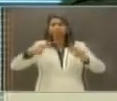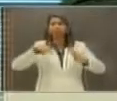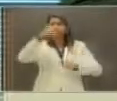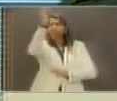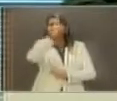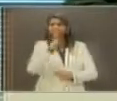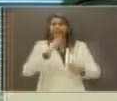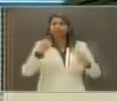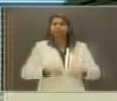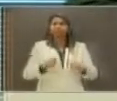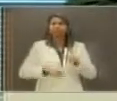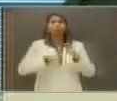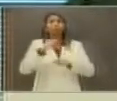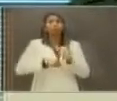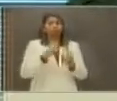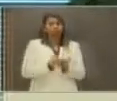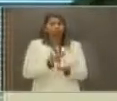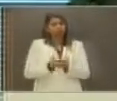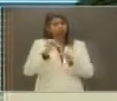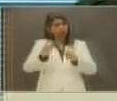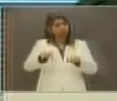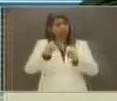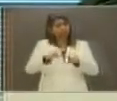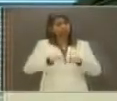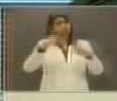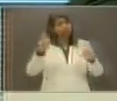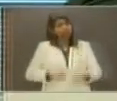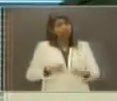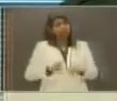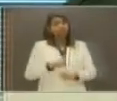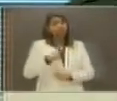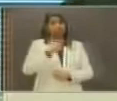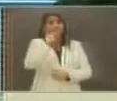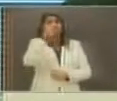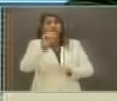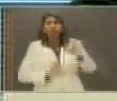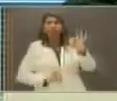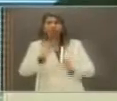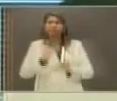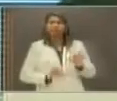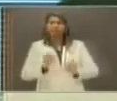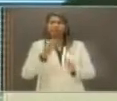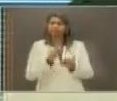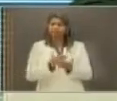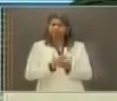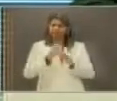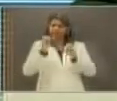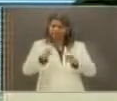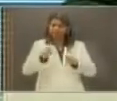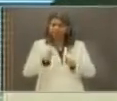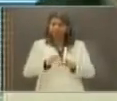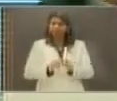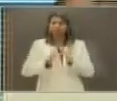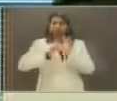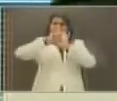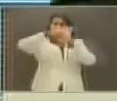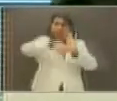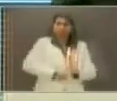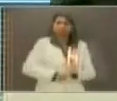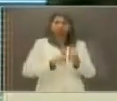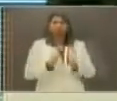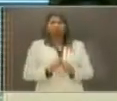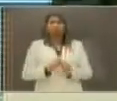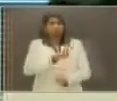de que o modelo de educação precisa ser reformulado. Nós temos um modelo de educação ultrapassado, tanto a nível